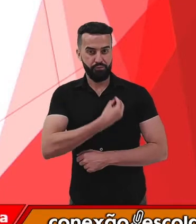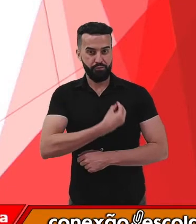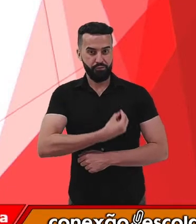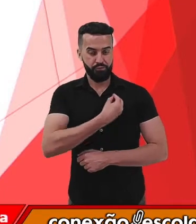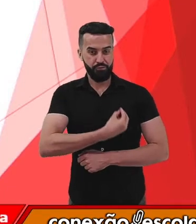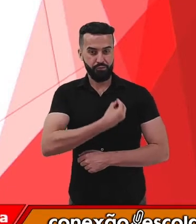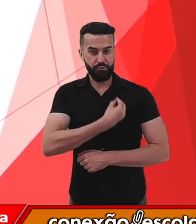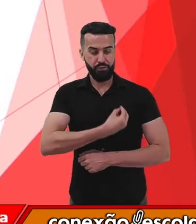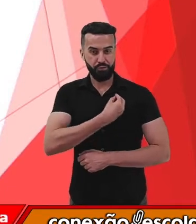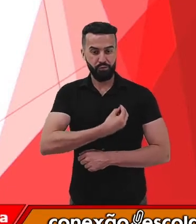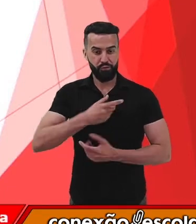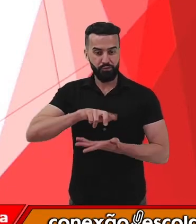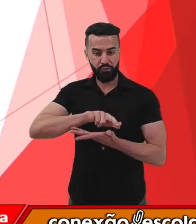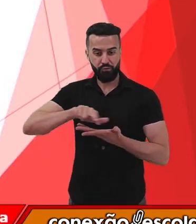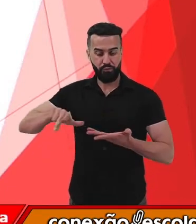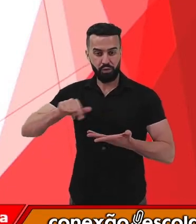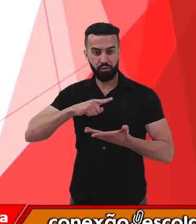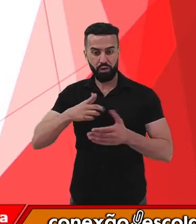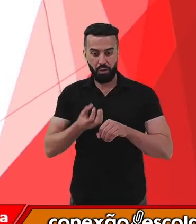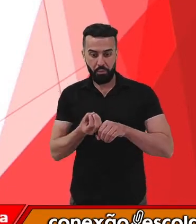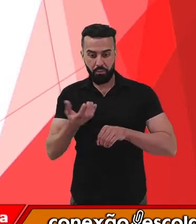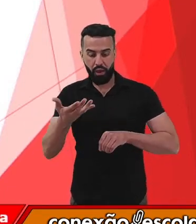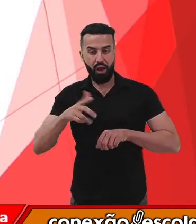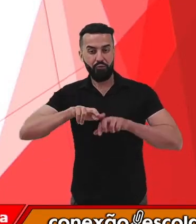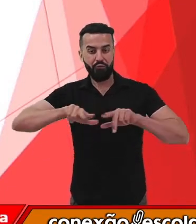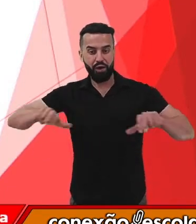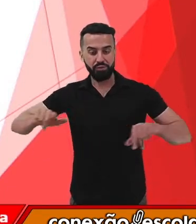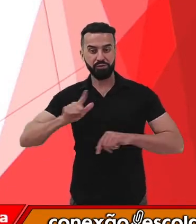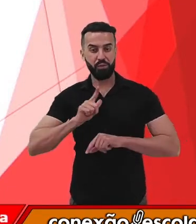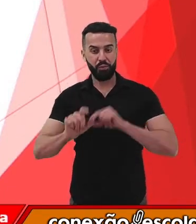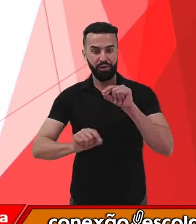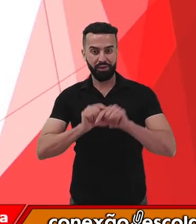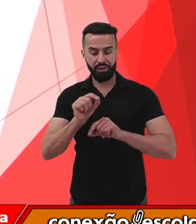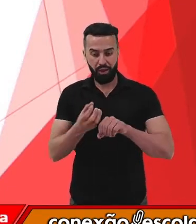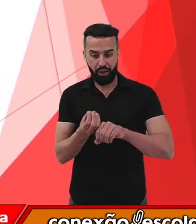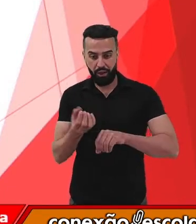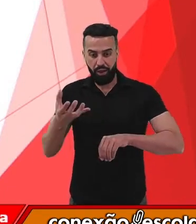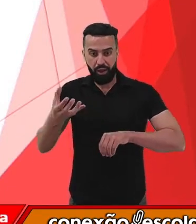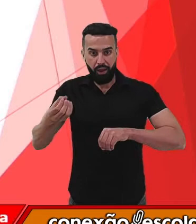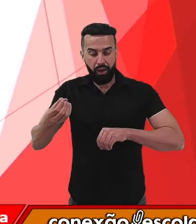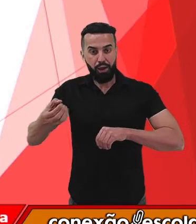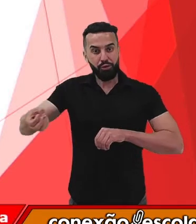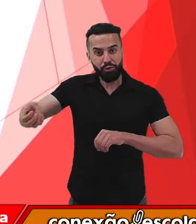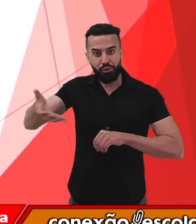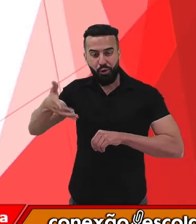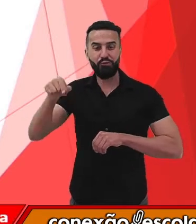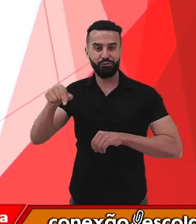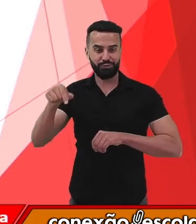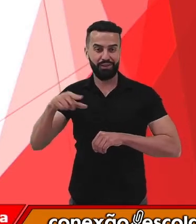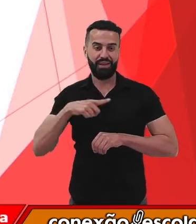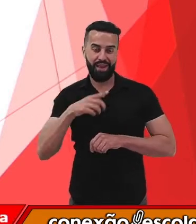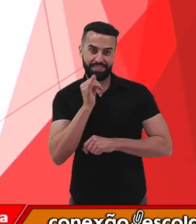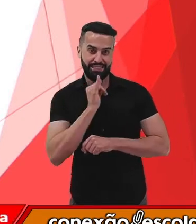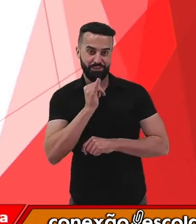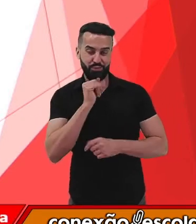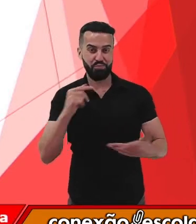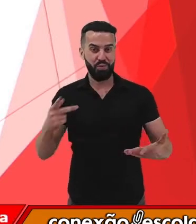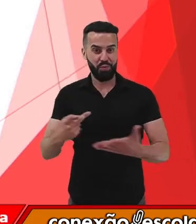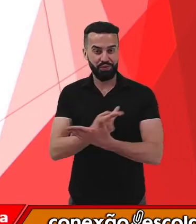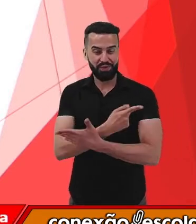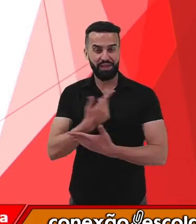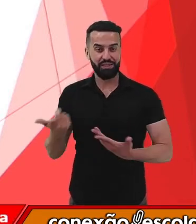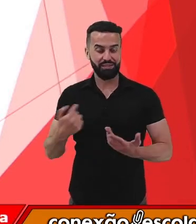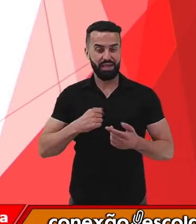fragmentos, se reconstituem, formando novos indivíduos. Esse é um exemplo que acontece, por exemplo, nas